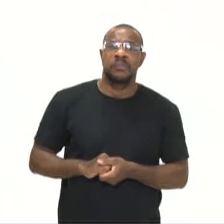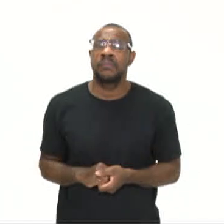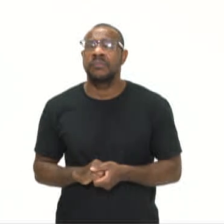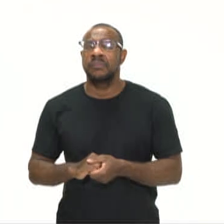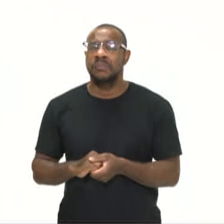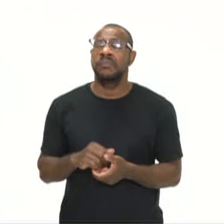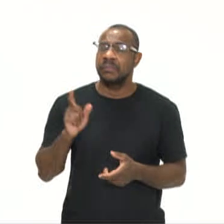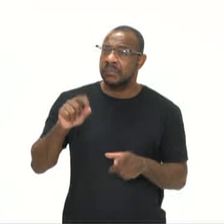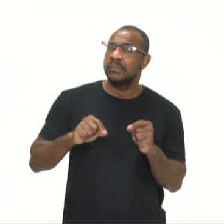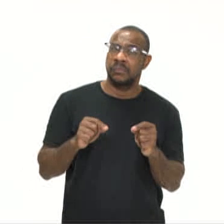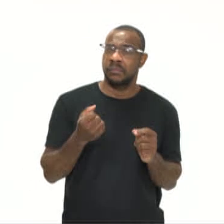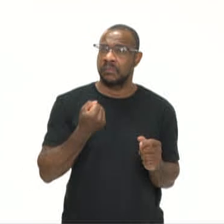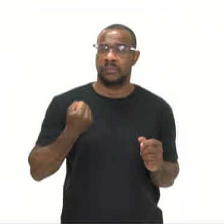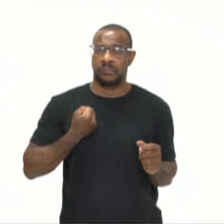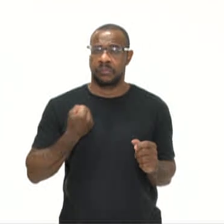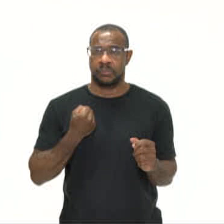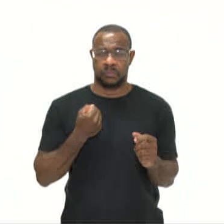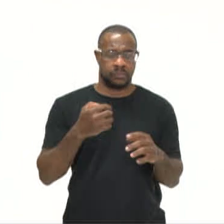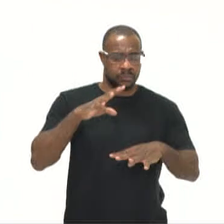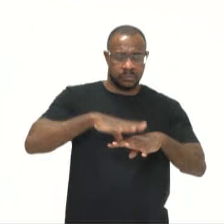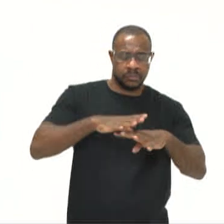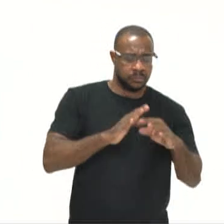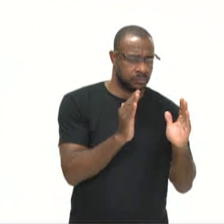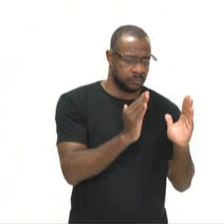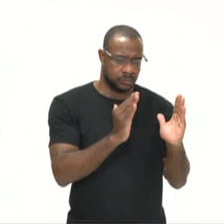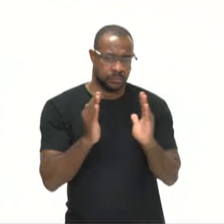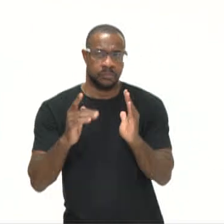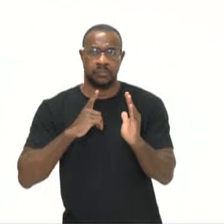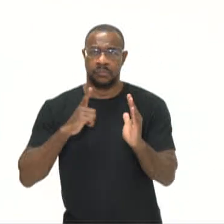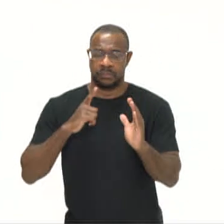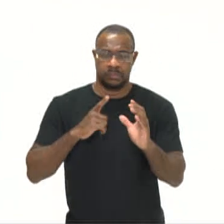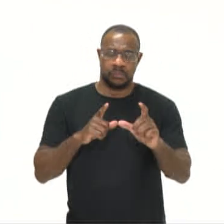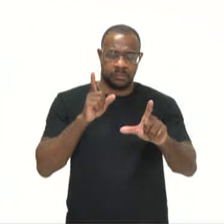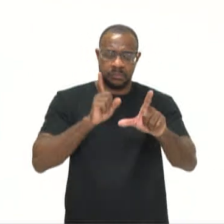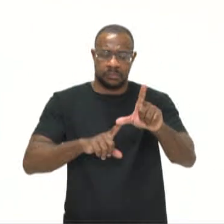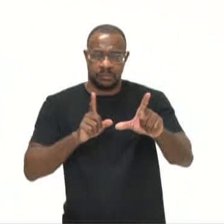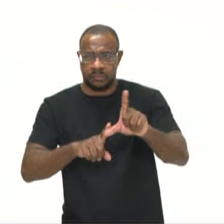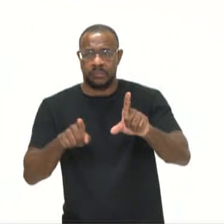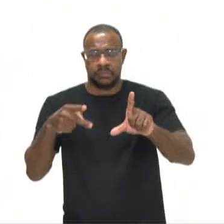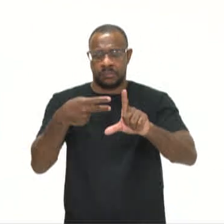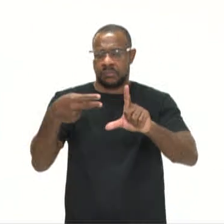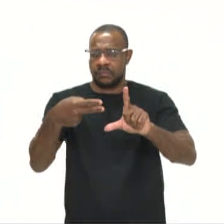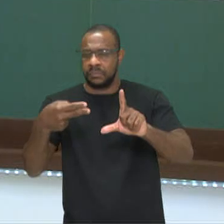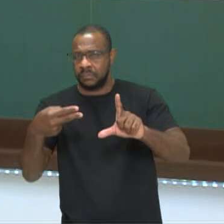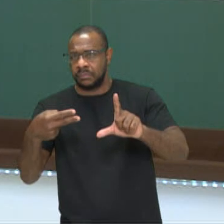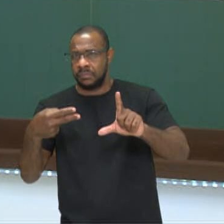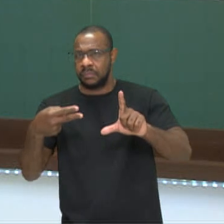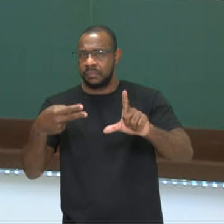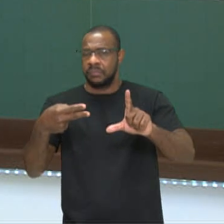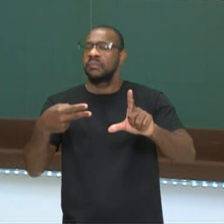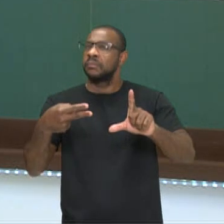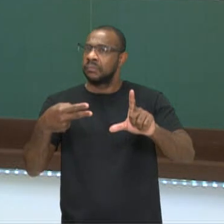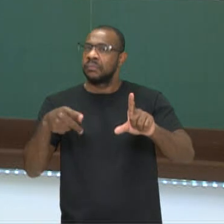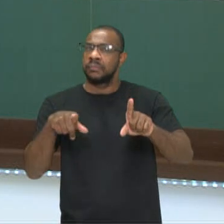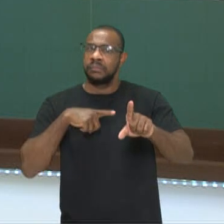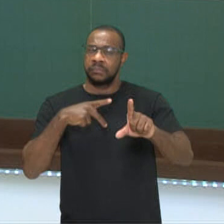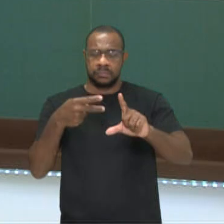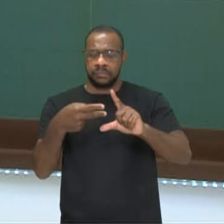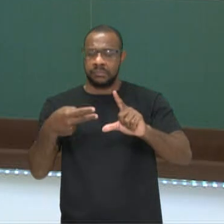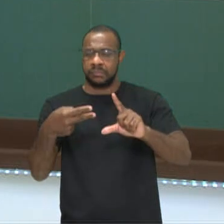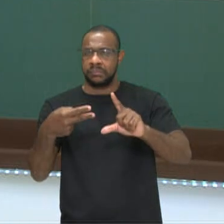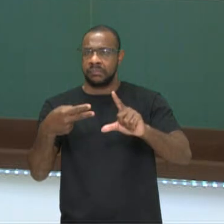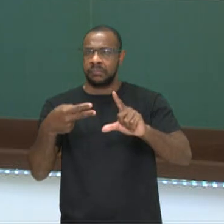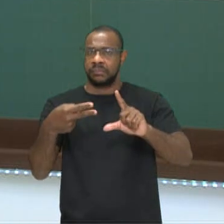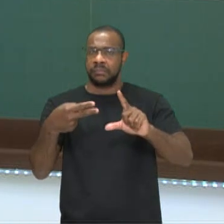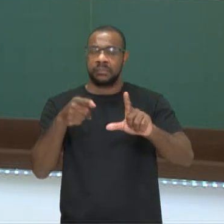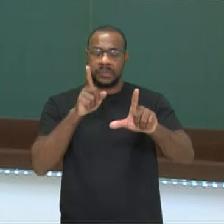equação é uma sentença matemática que possui uma incógnita e uma igualdade. Ou seja, tem uma letra e tem o sinal